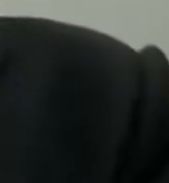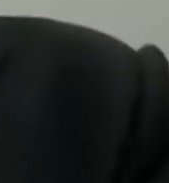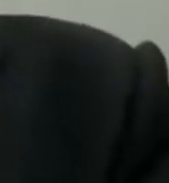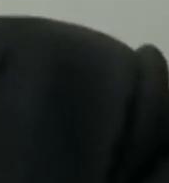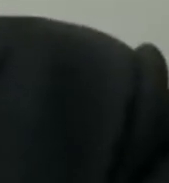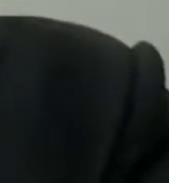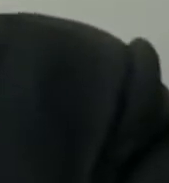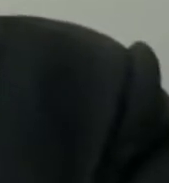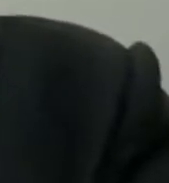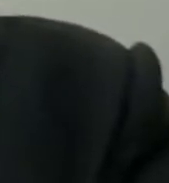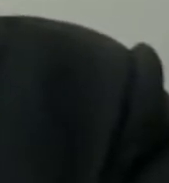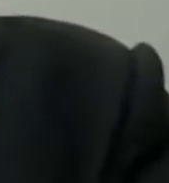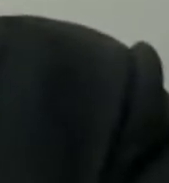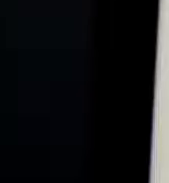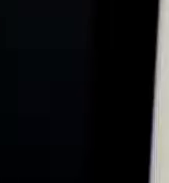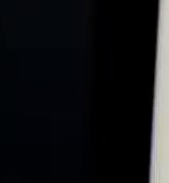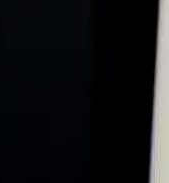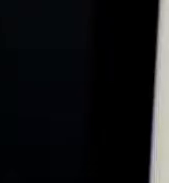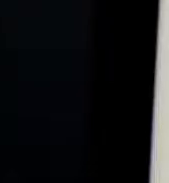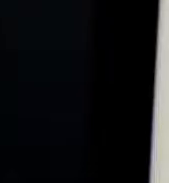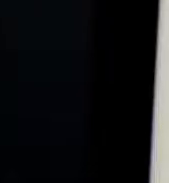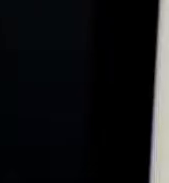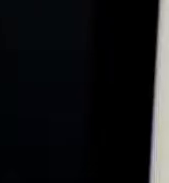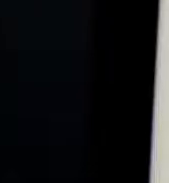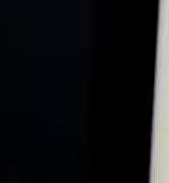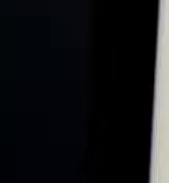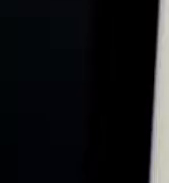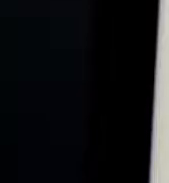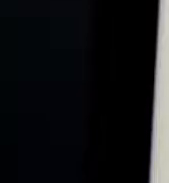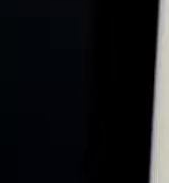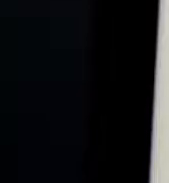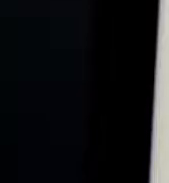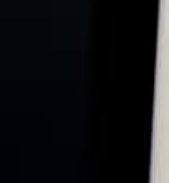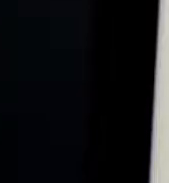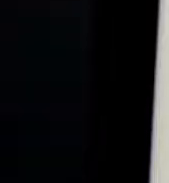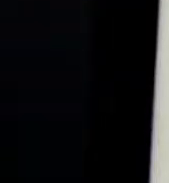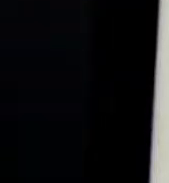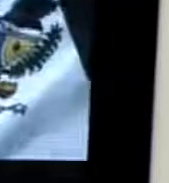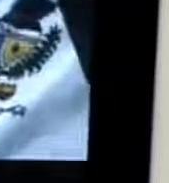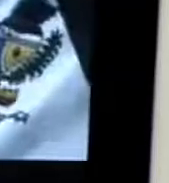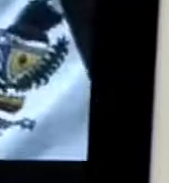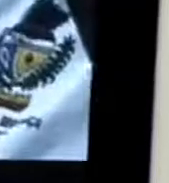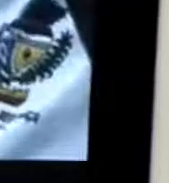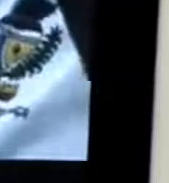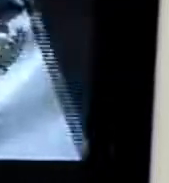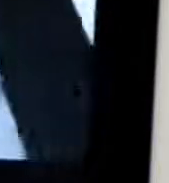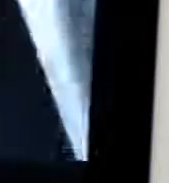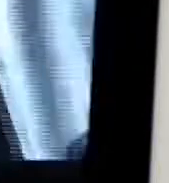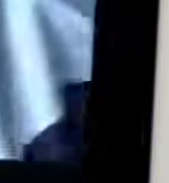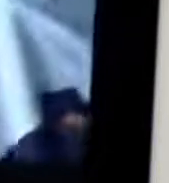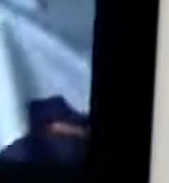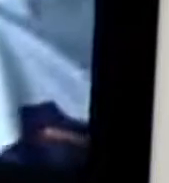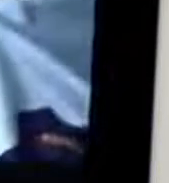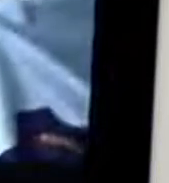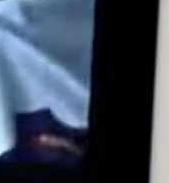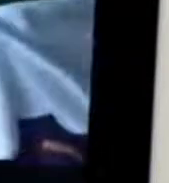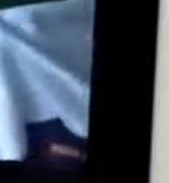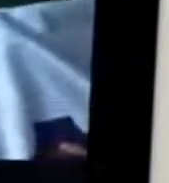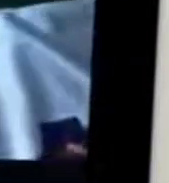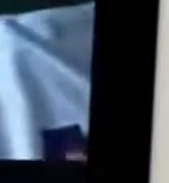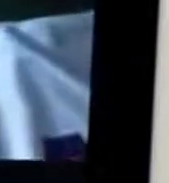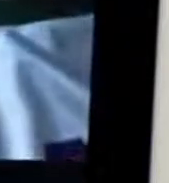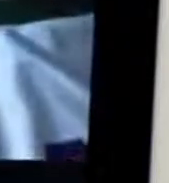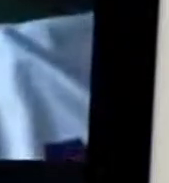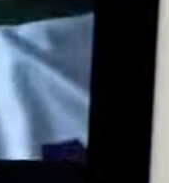aquela pessoa não essa olha só